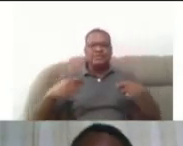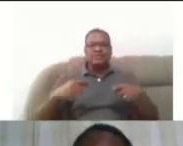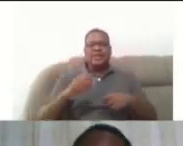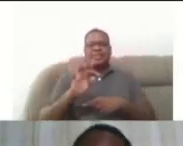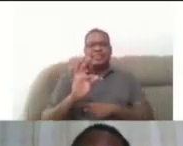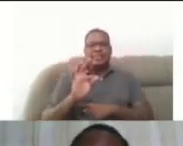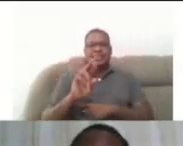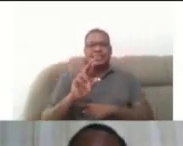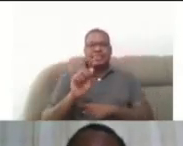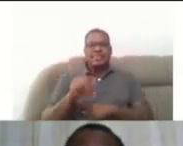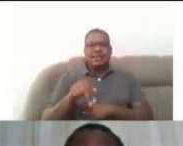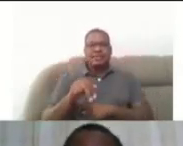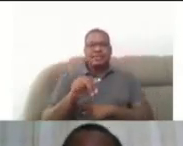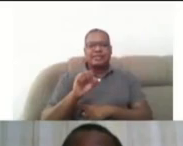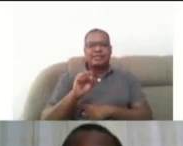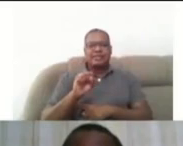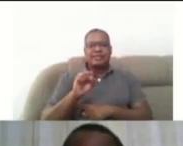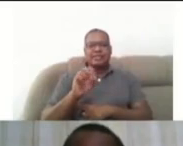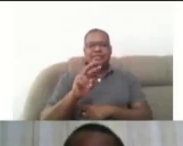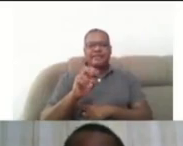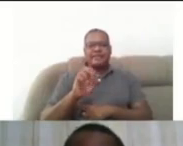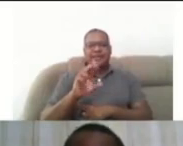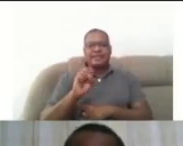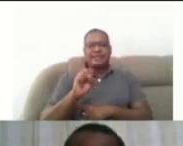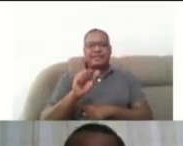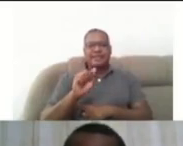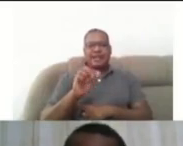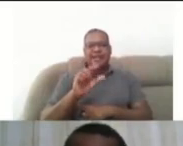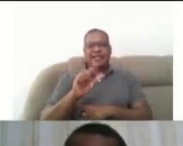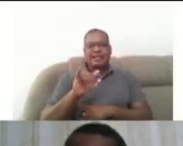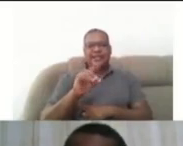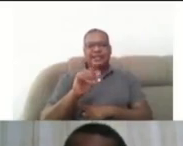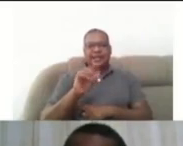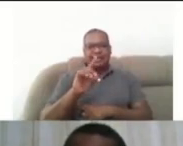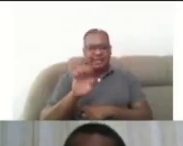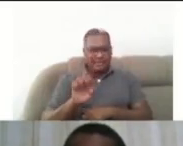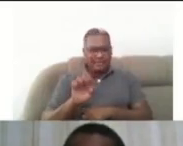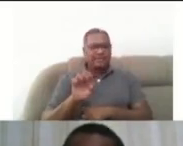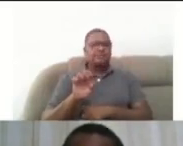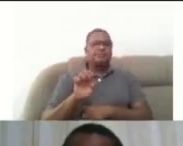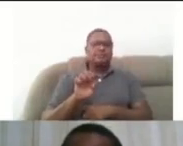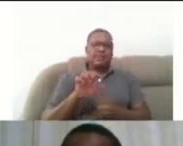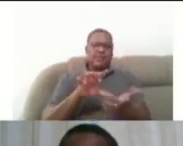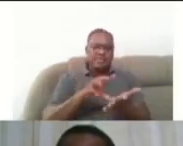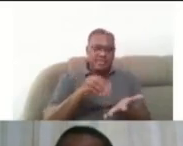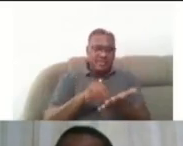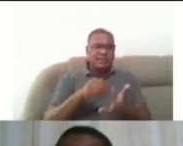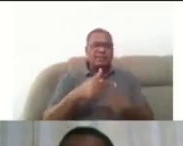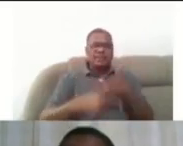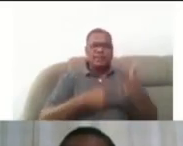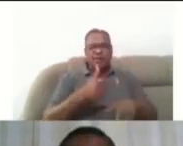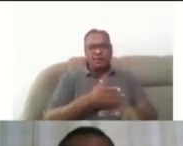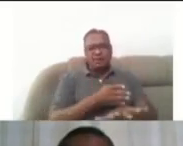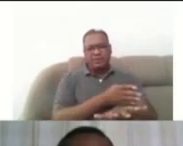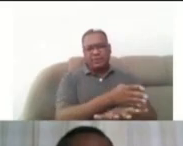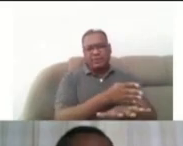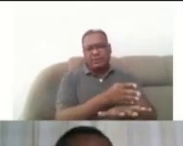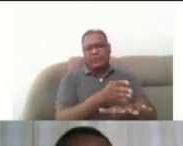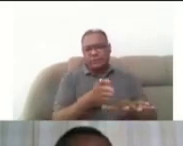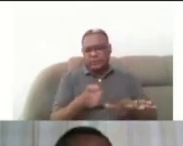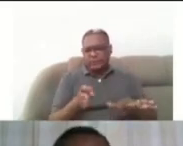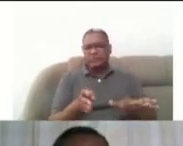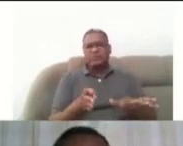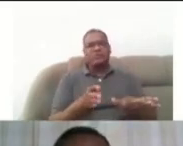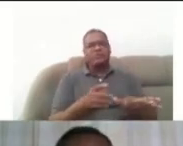o NAP tem atuado em diversas frentes ao longo desses anos. Ou seja, o NAP realiza um conjunto de